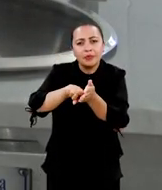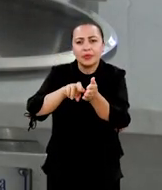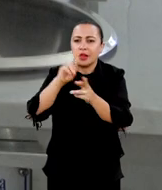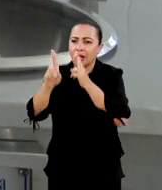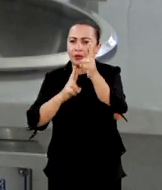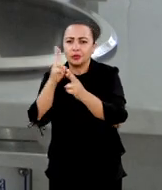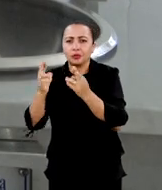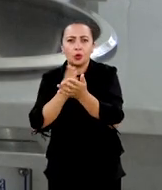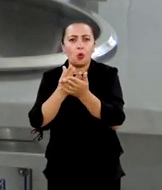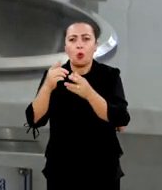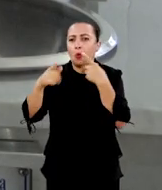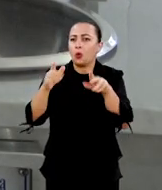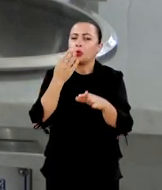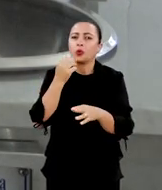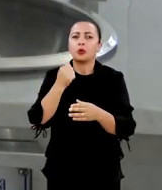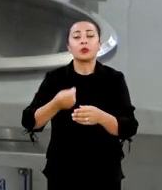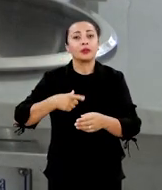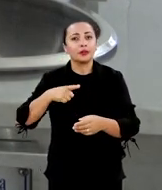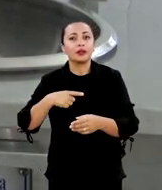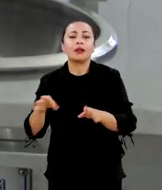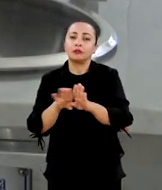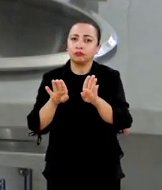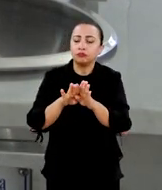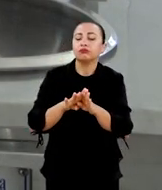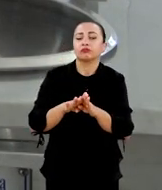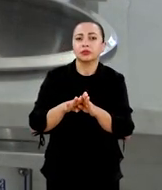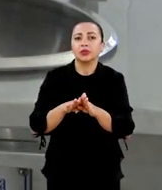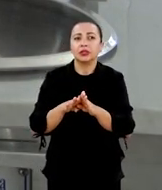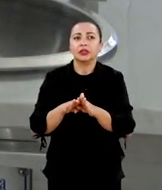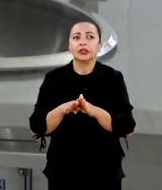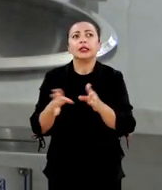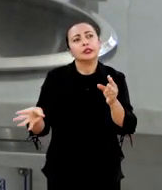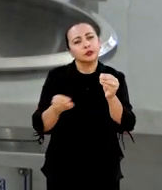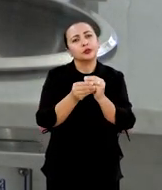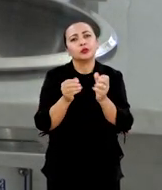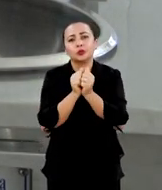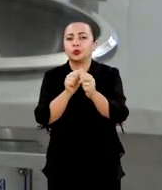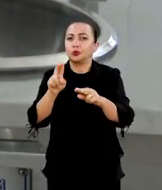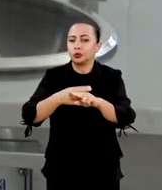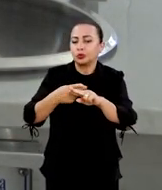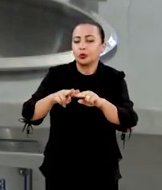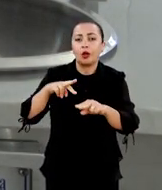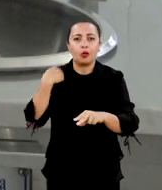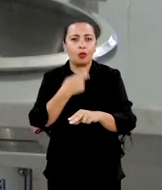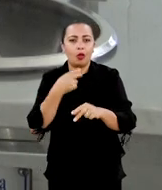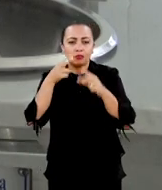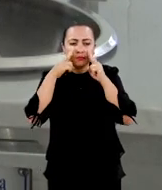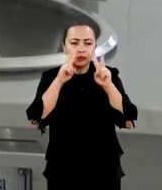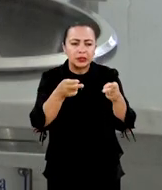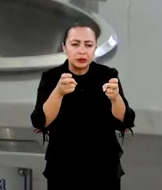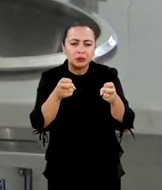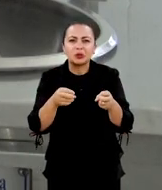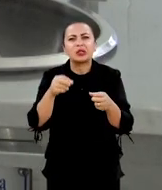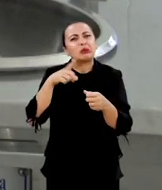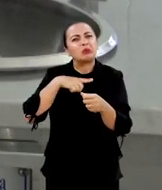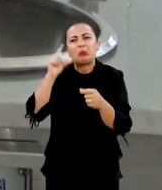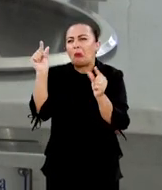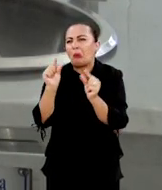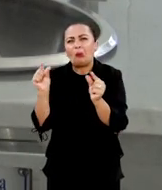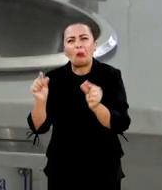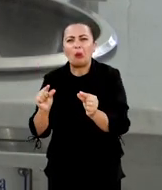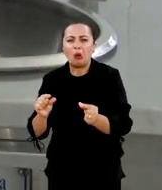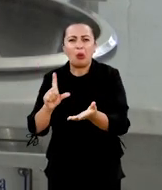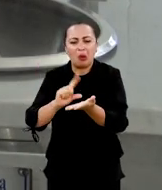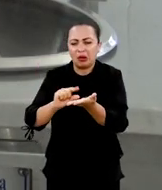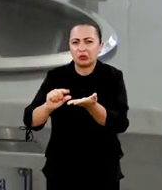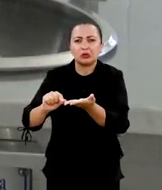relacionadas a algum outro alimento que venha a estar sendo adicionado ao chocolate, a gente viu que é bem escasso